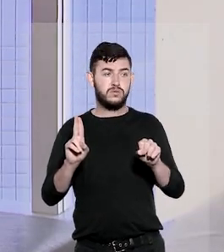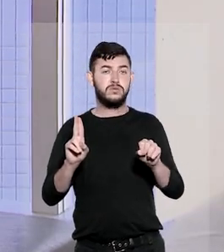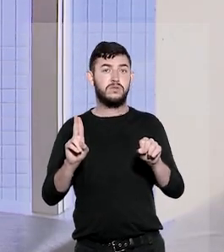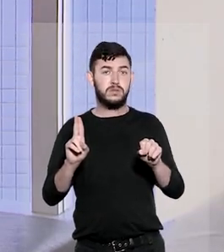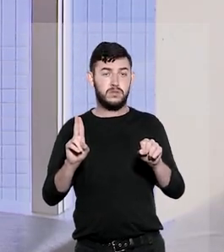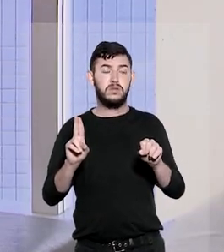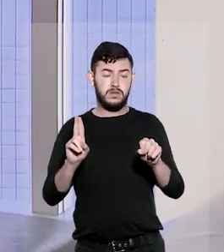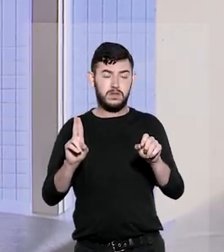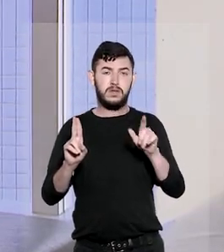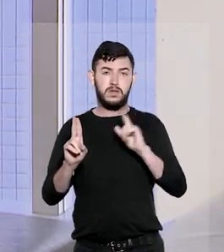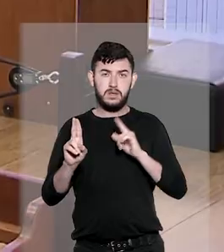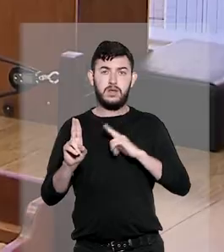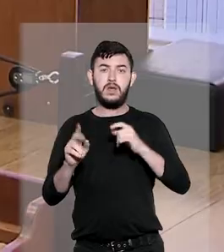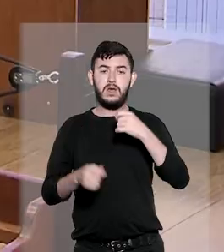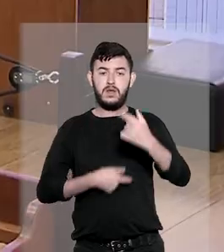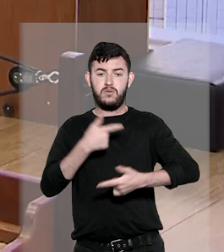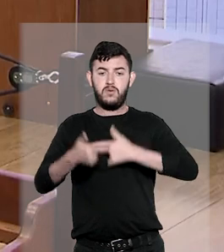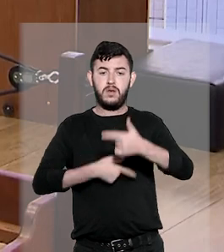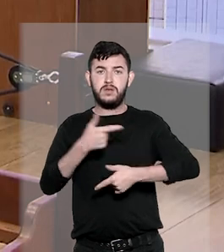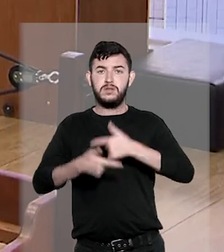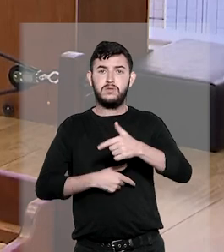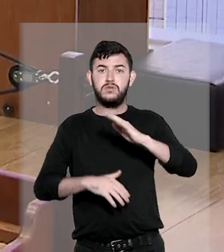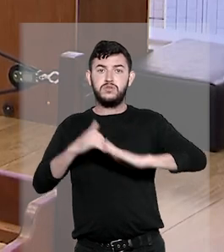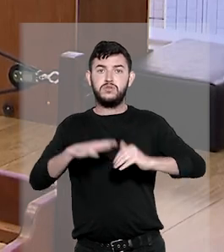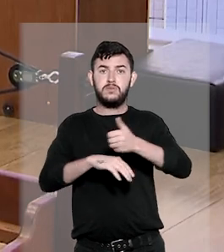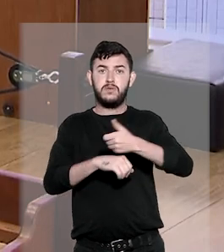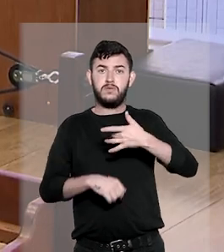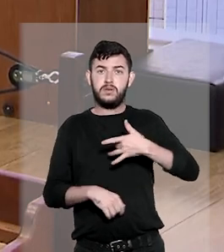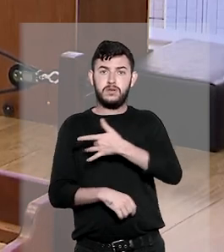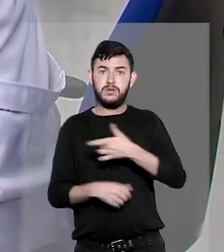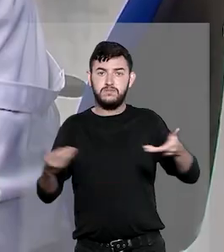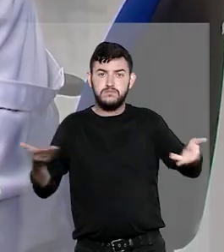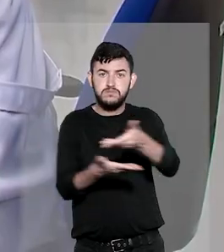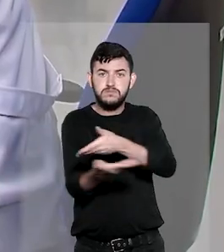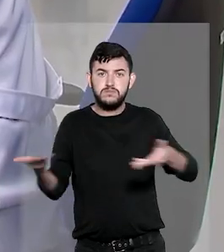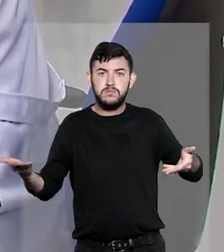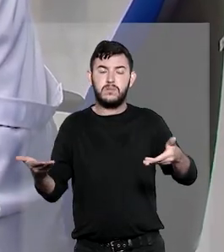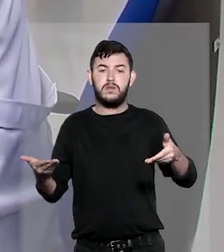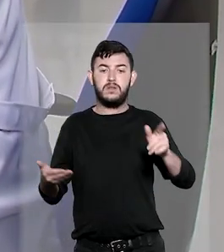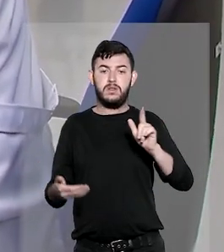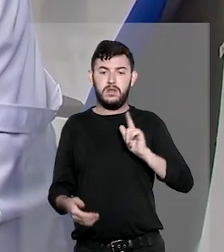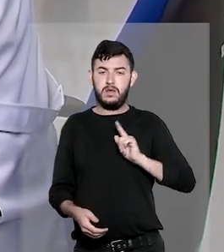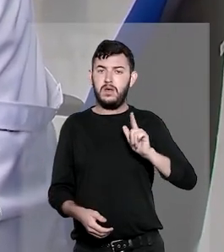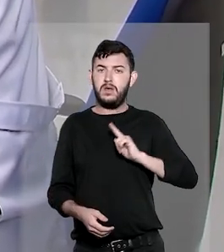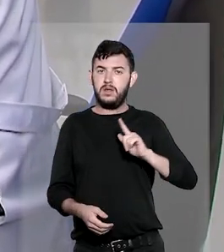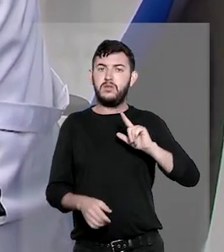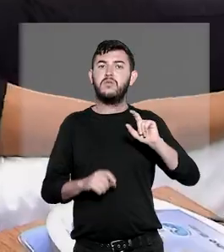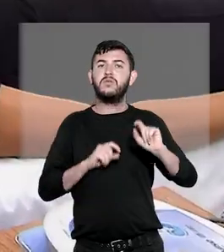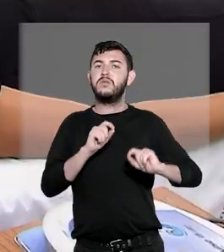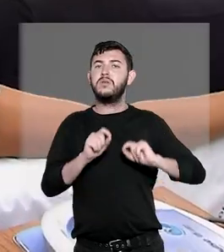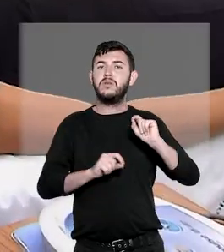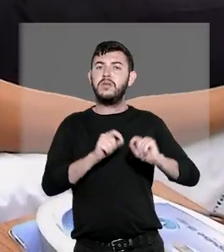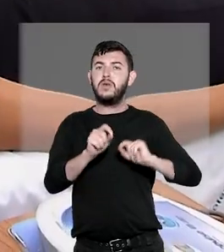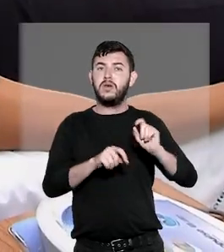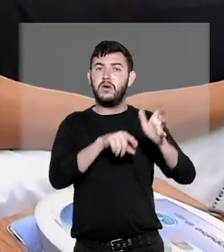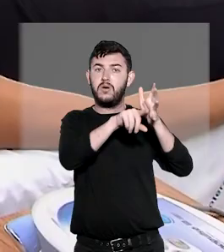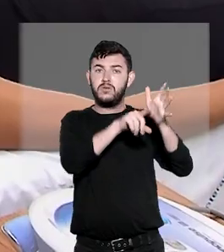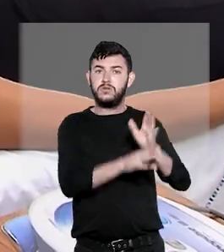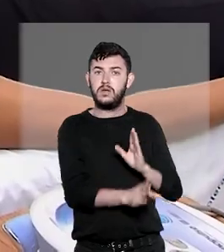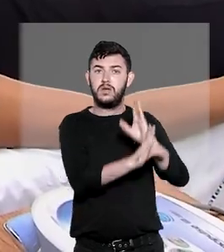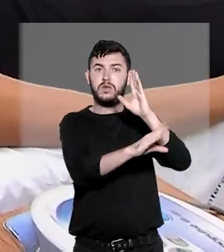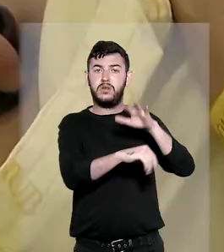funcionam a partir da atuação integrada dos profissionais de saúde, contando, inclusive, com a realização do